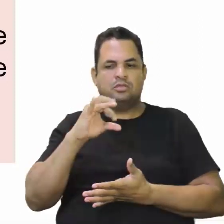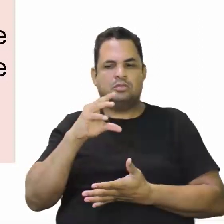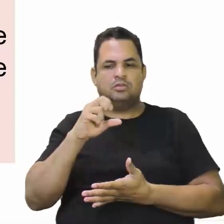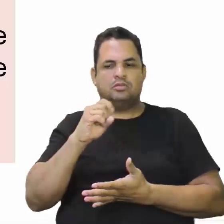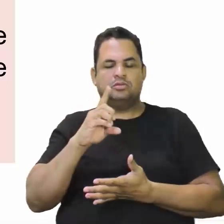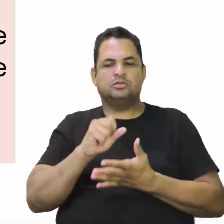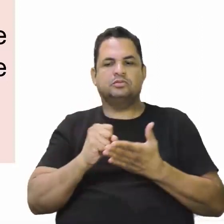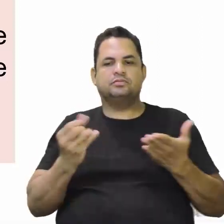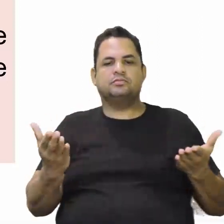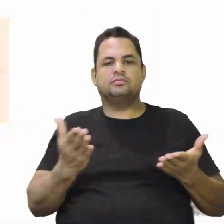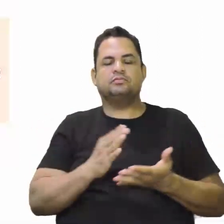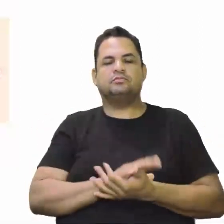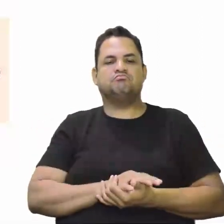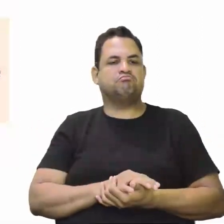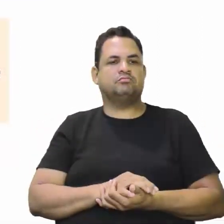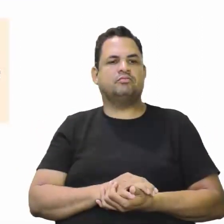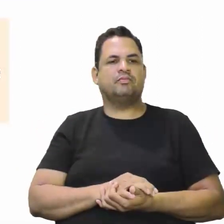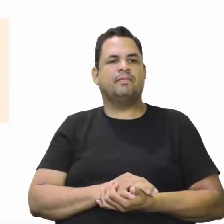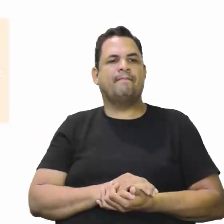aqui.